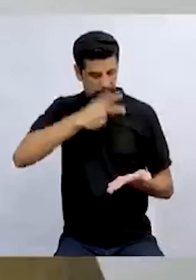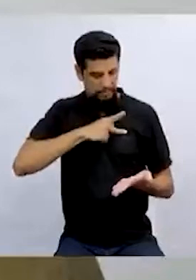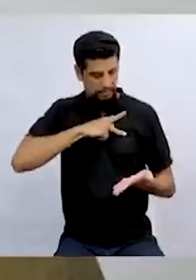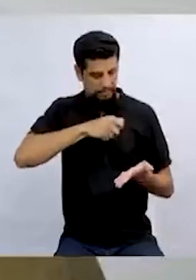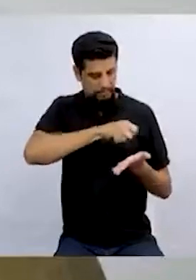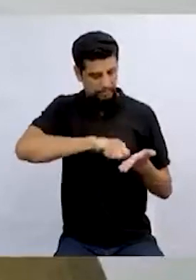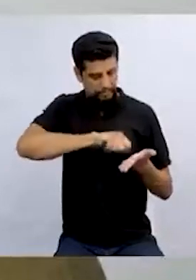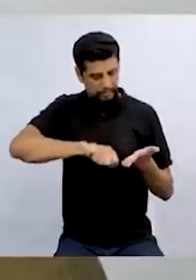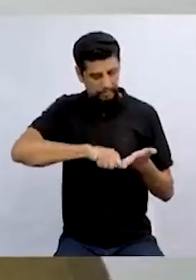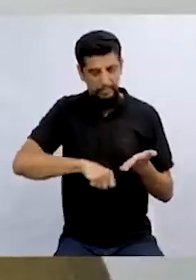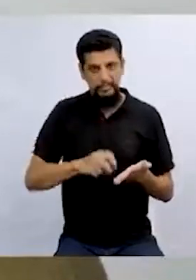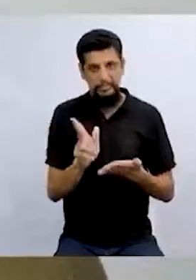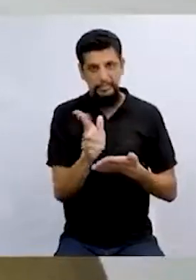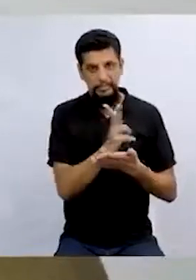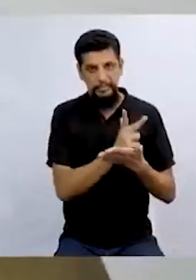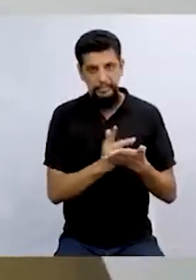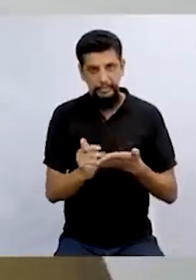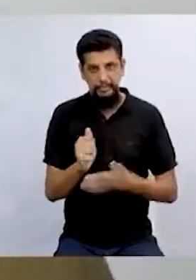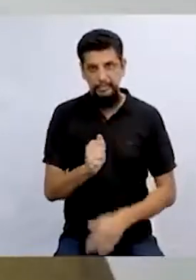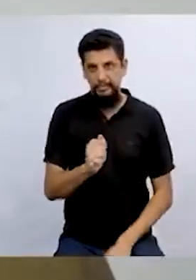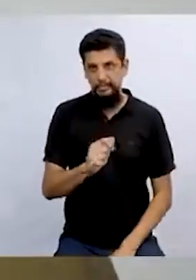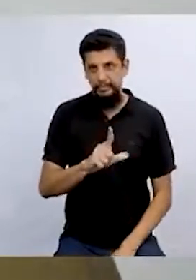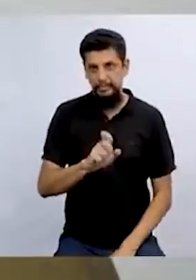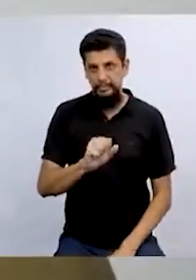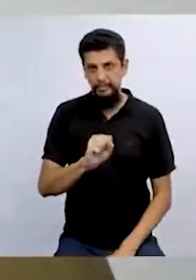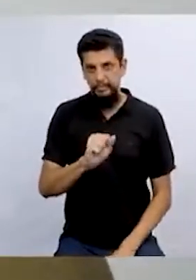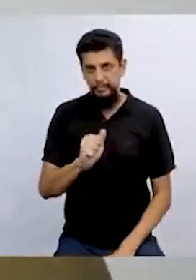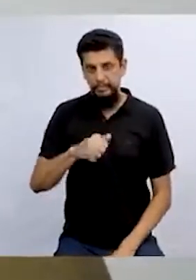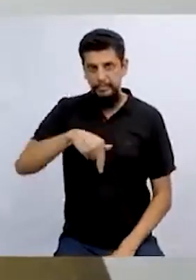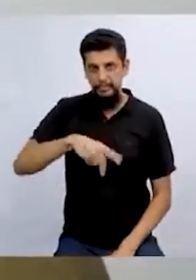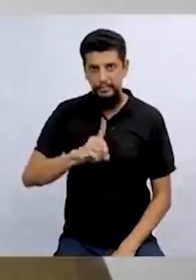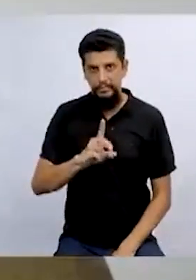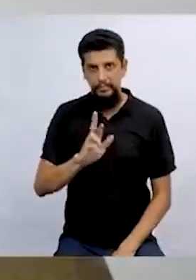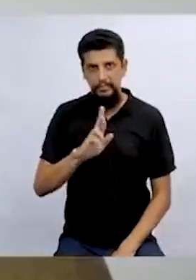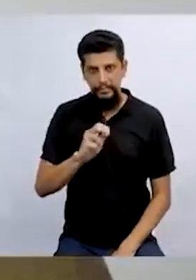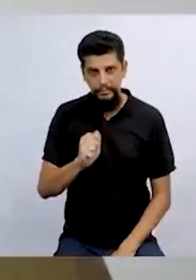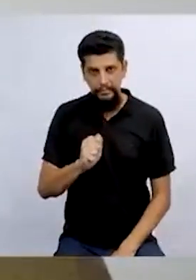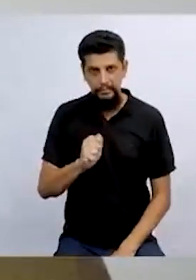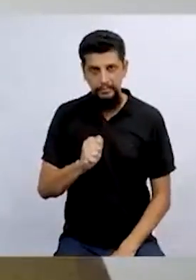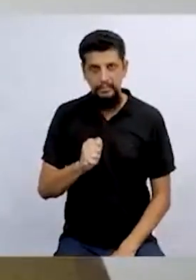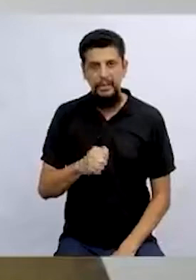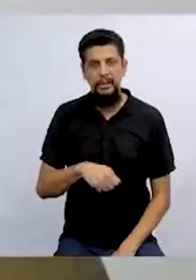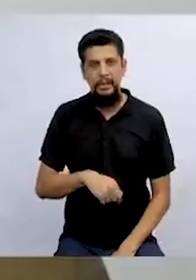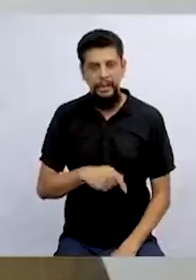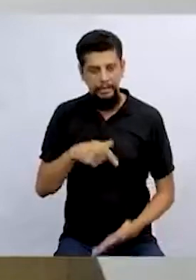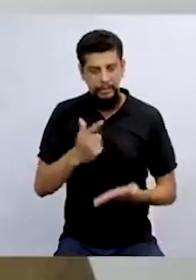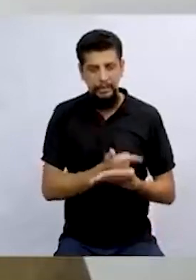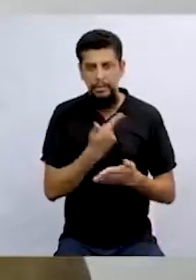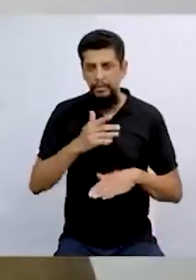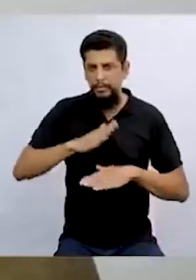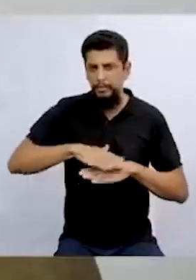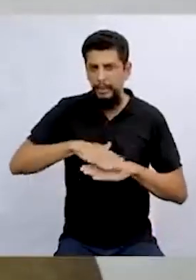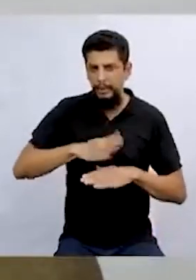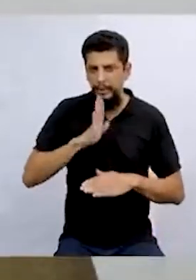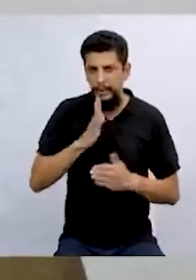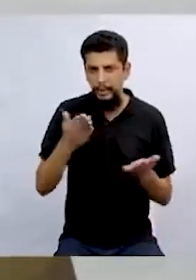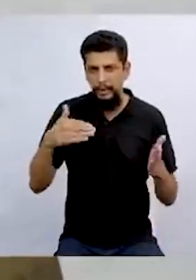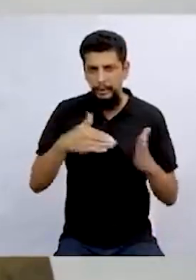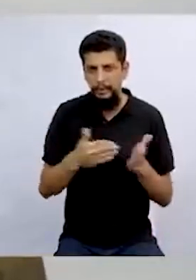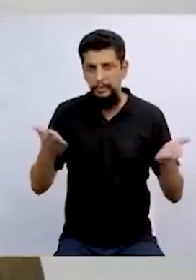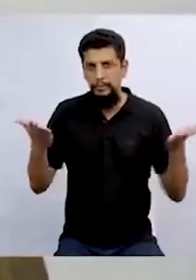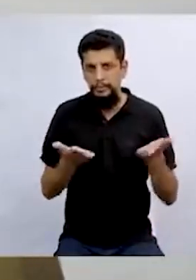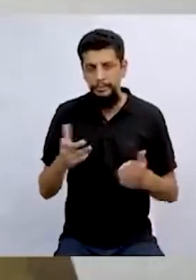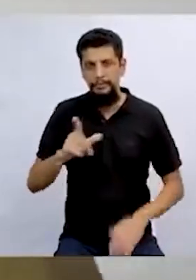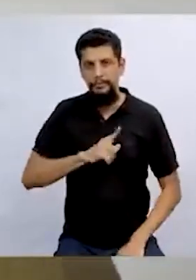e ilustrado pela Alessandra Tosi. E é o meu livro mais conhecido até hoje. Depois dele, eu